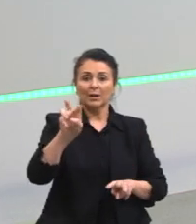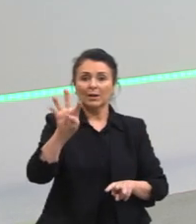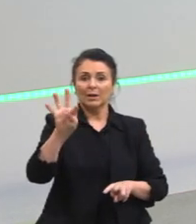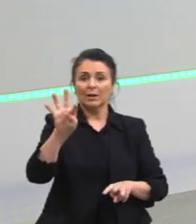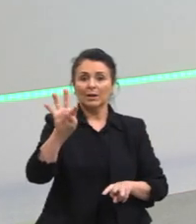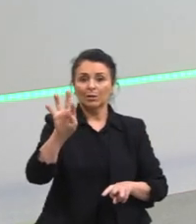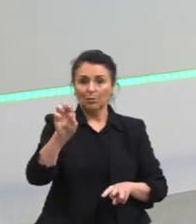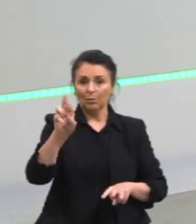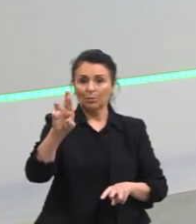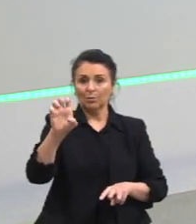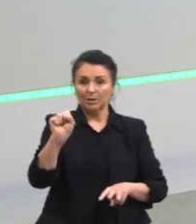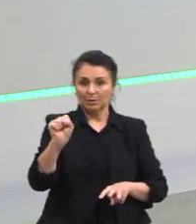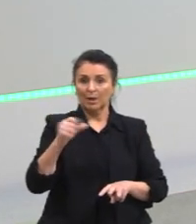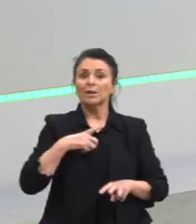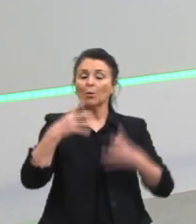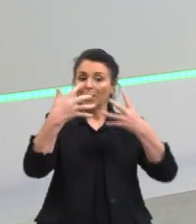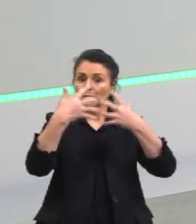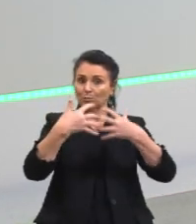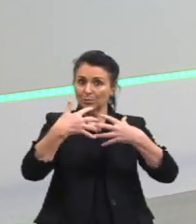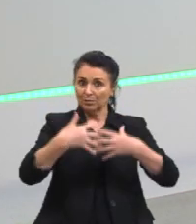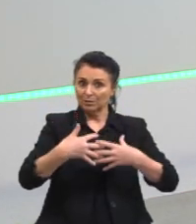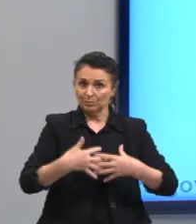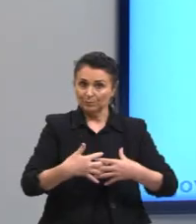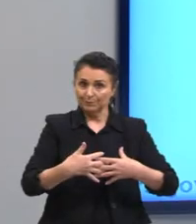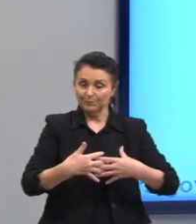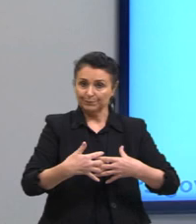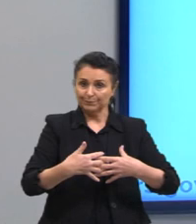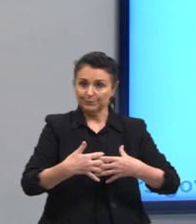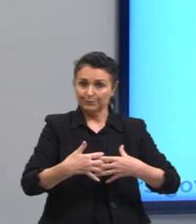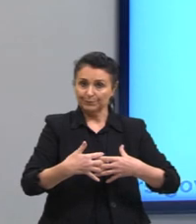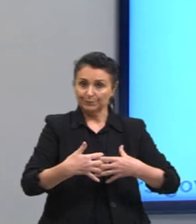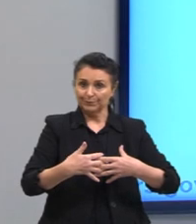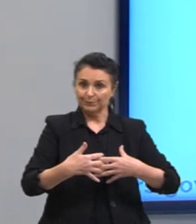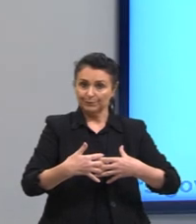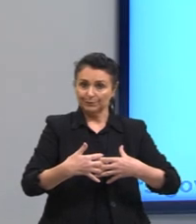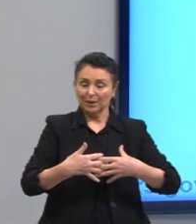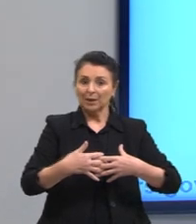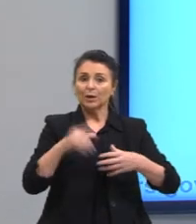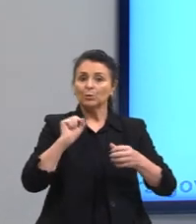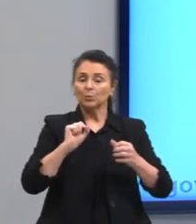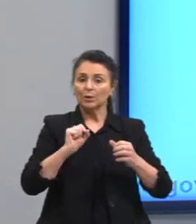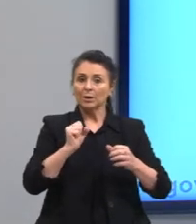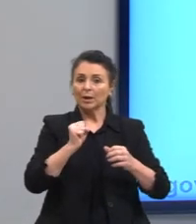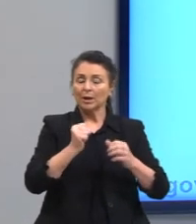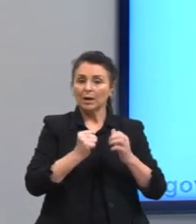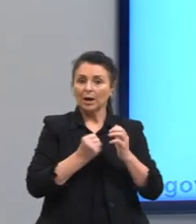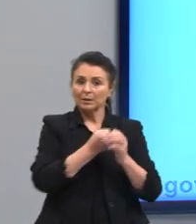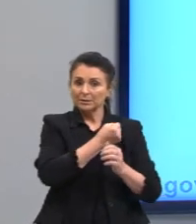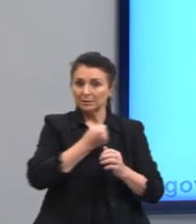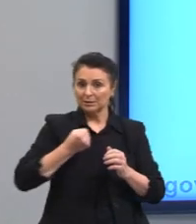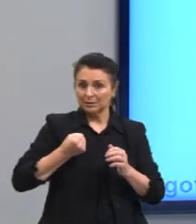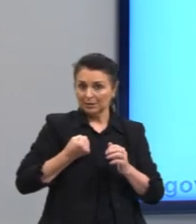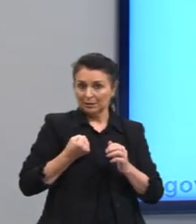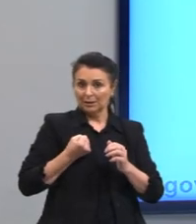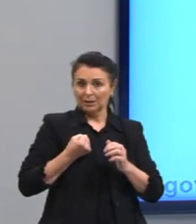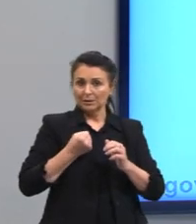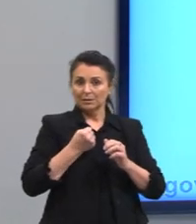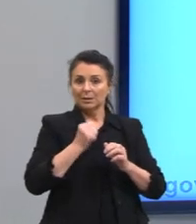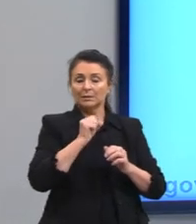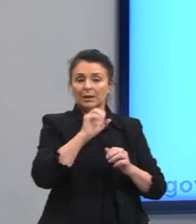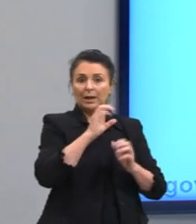complexos que as grandezas escalares, tá? Mas,